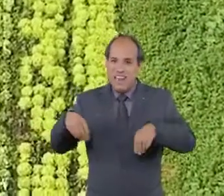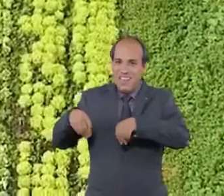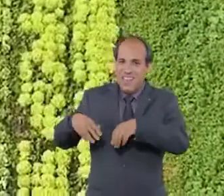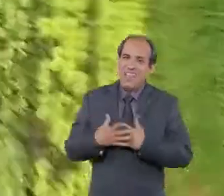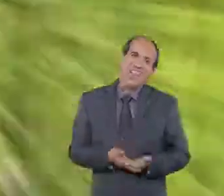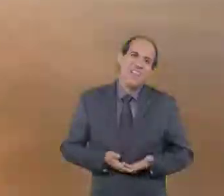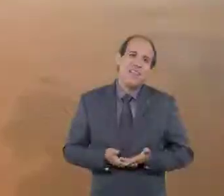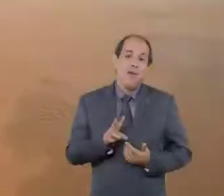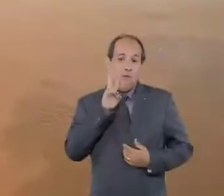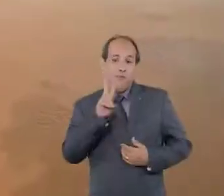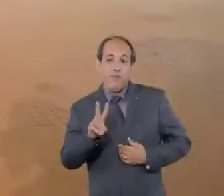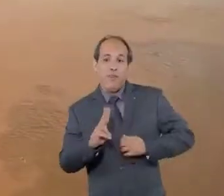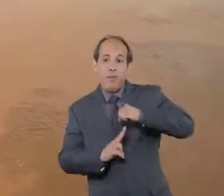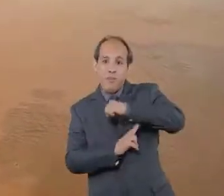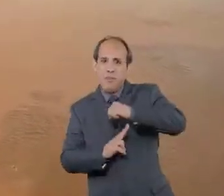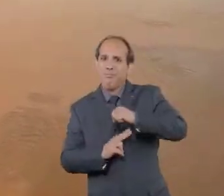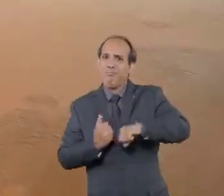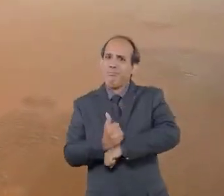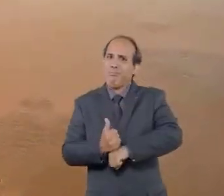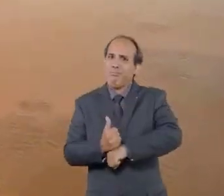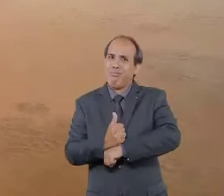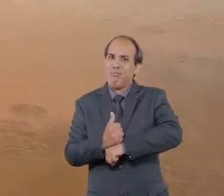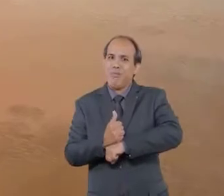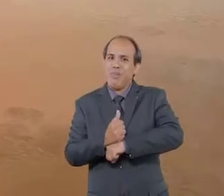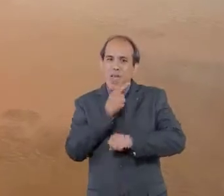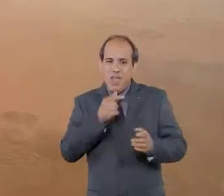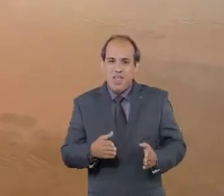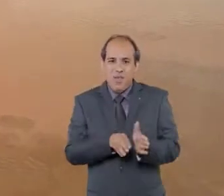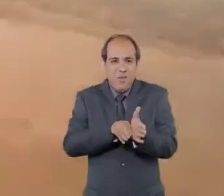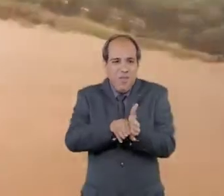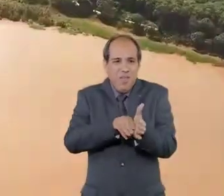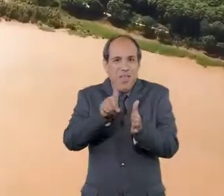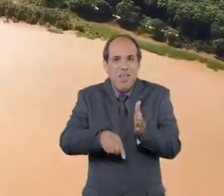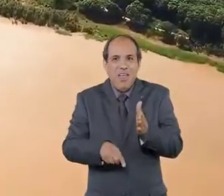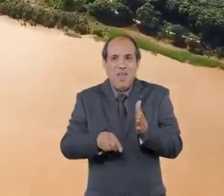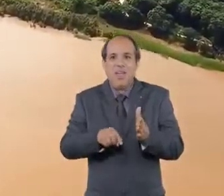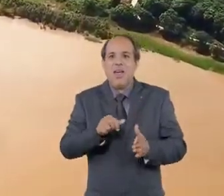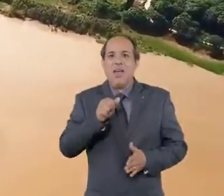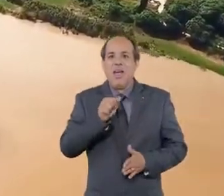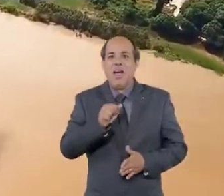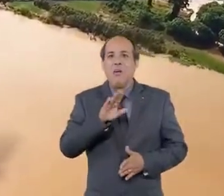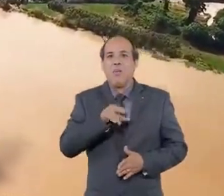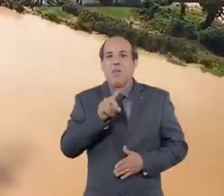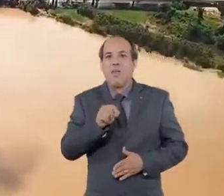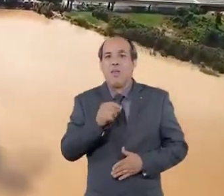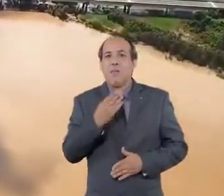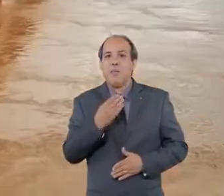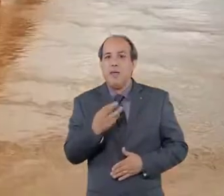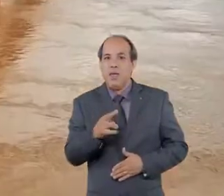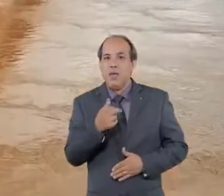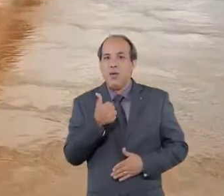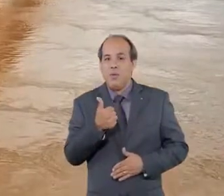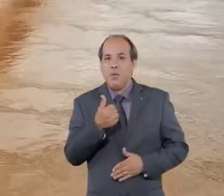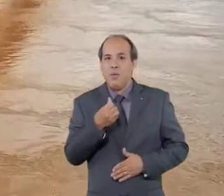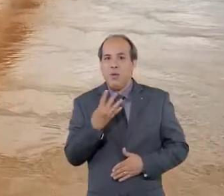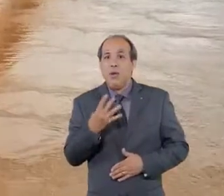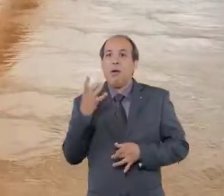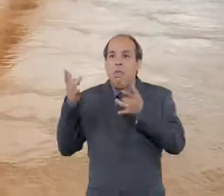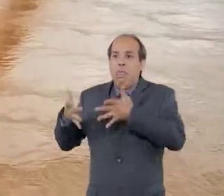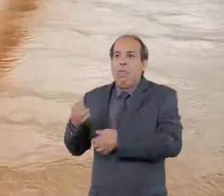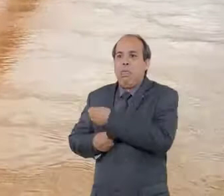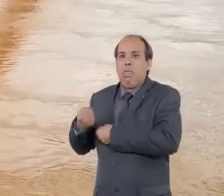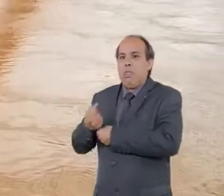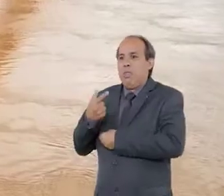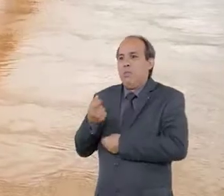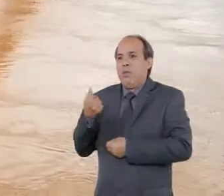suas terras. E olha essa ponte maceta no Rio Madeira. É a ponte Abunan, na BR-364, que estava parada desde